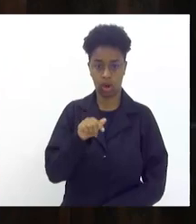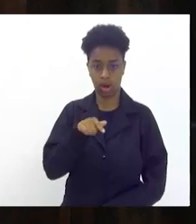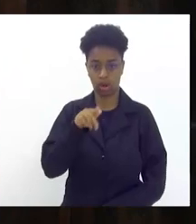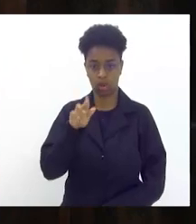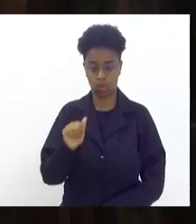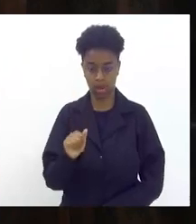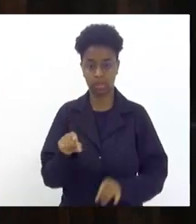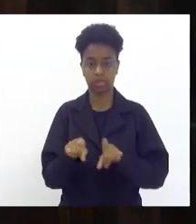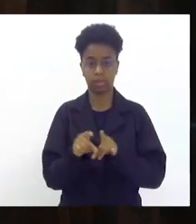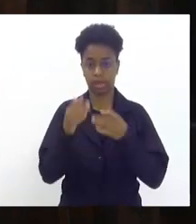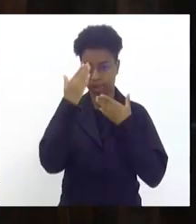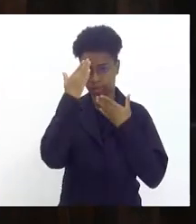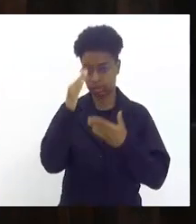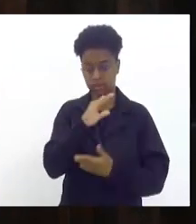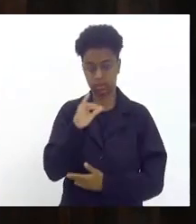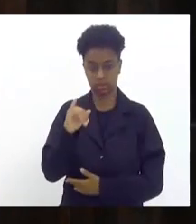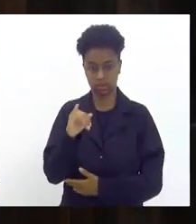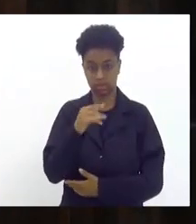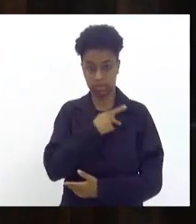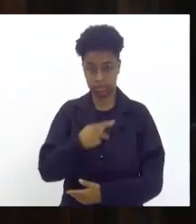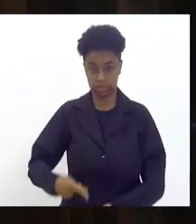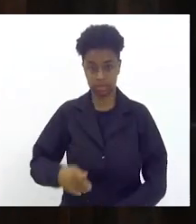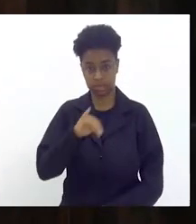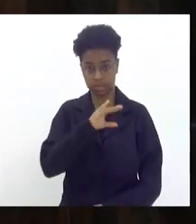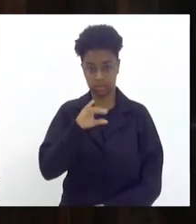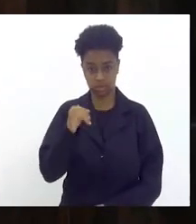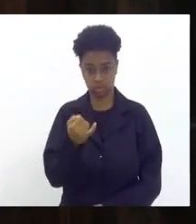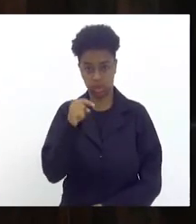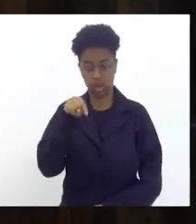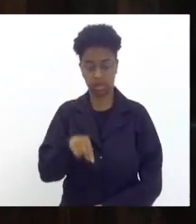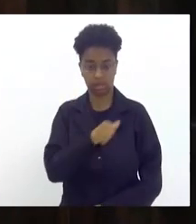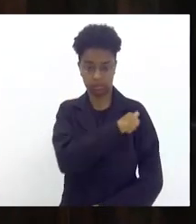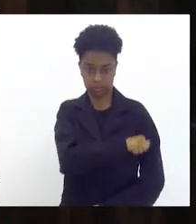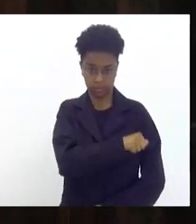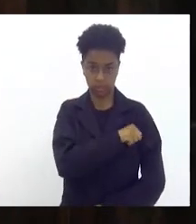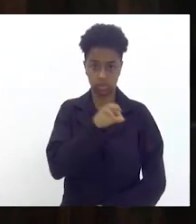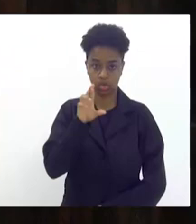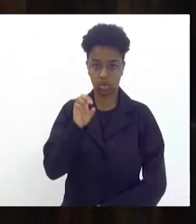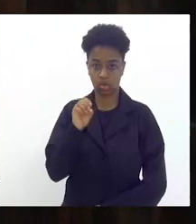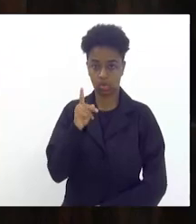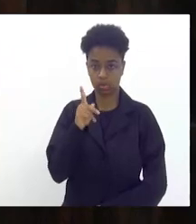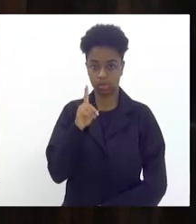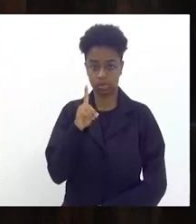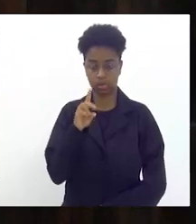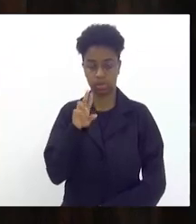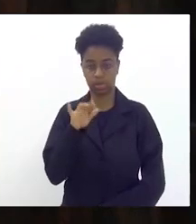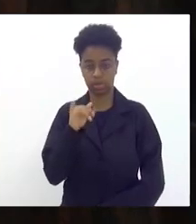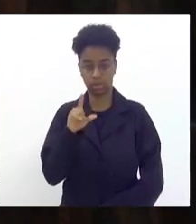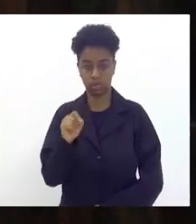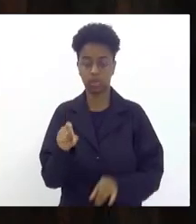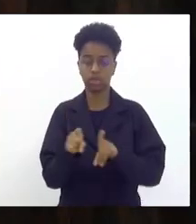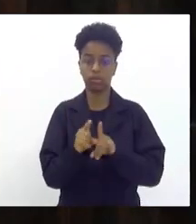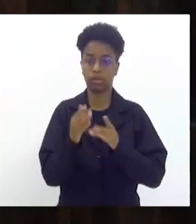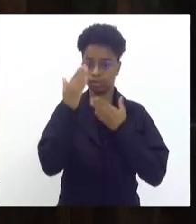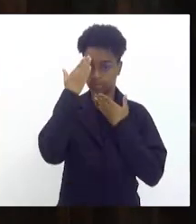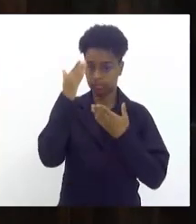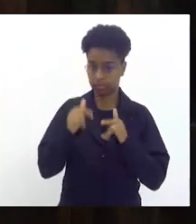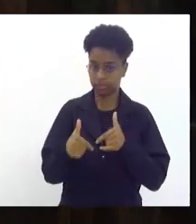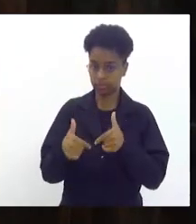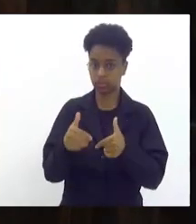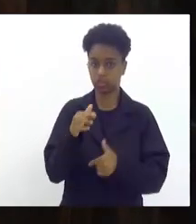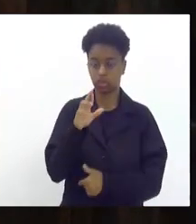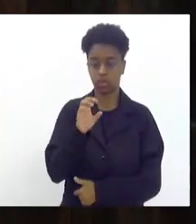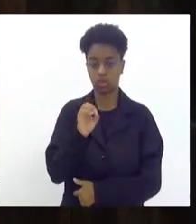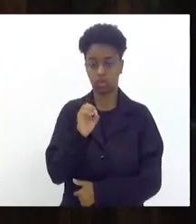aqui do Rio de Janeiro deputado Rodrigo Amorim quero agradecer a iniciativa do deputado Vitor Júnior agradecer o